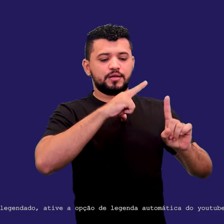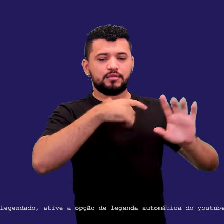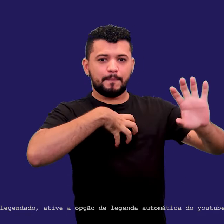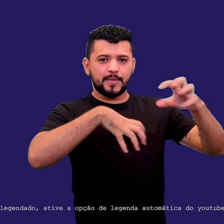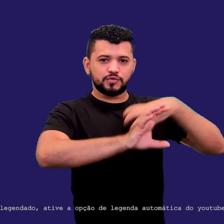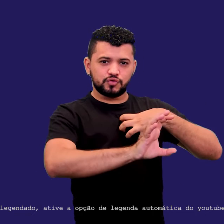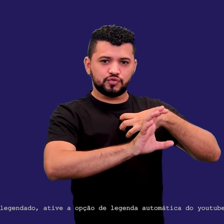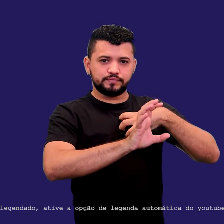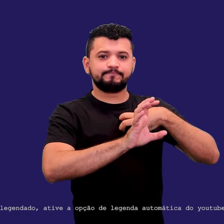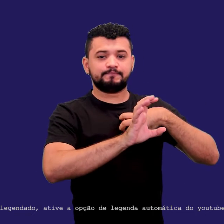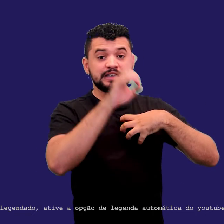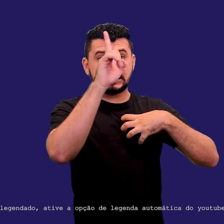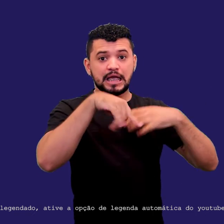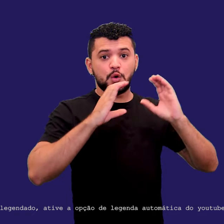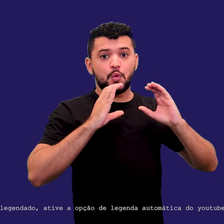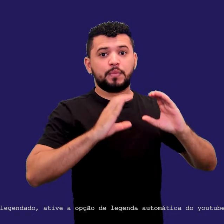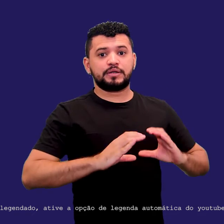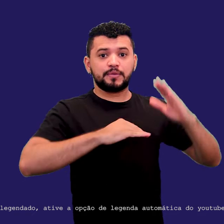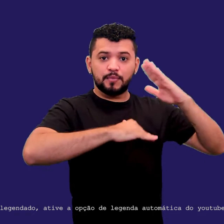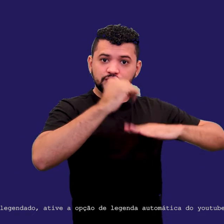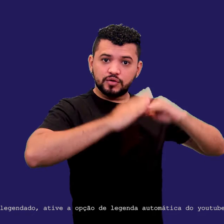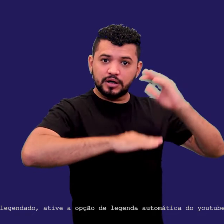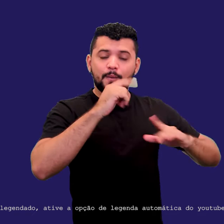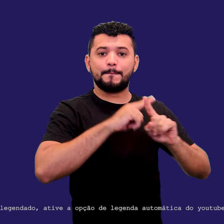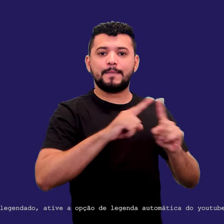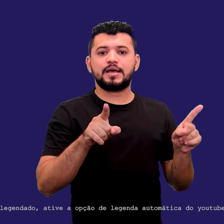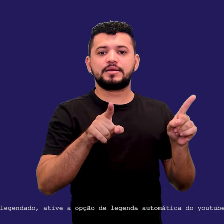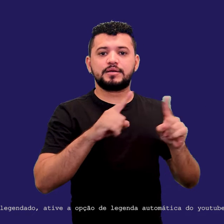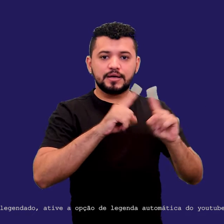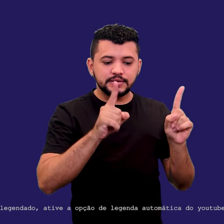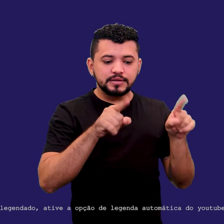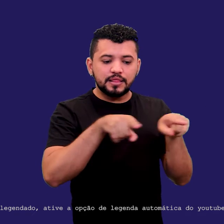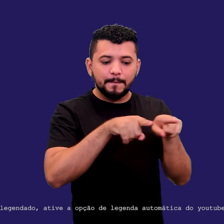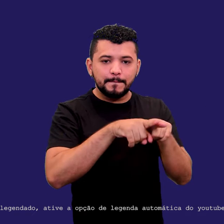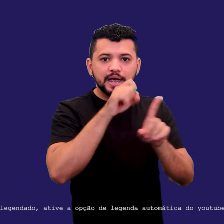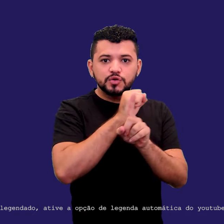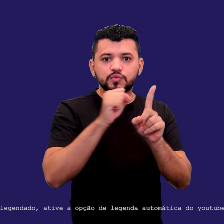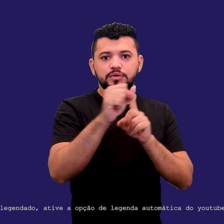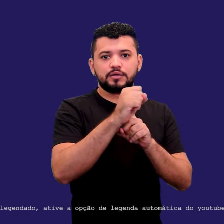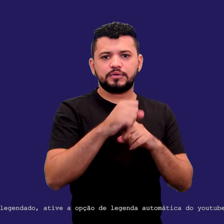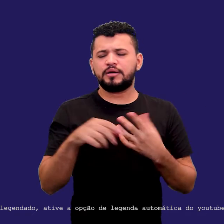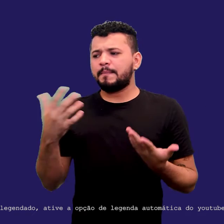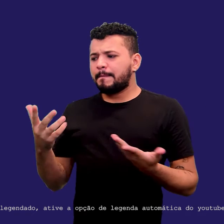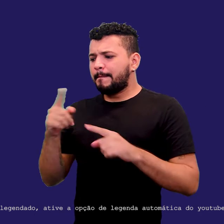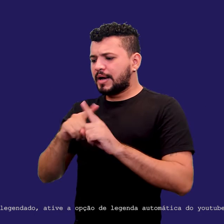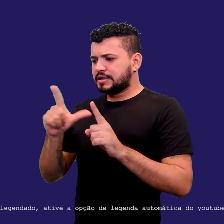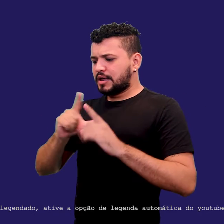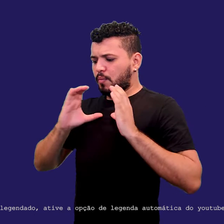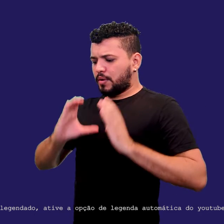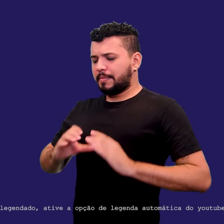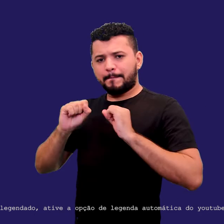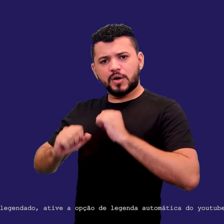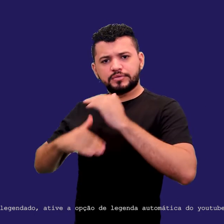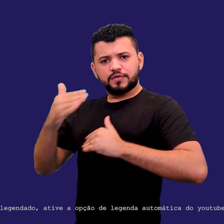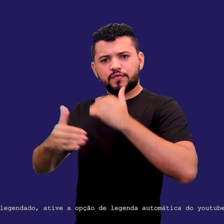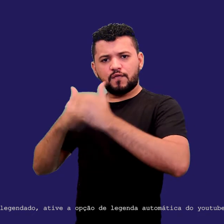competência, não só do profissional, mas da sociedade. E são habilidades que podem ser desenvolvidas? Na vida adulta,